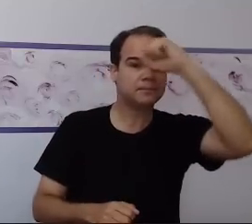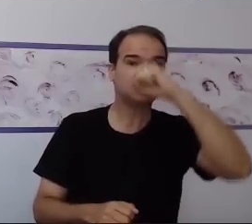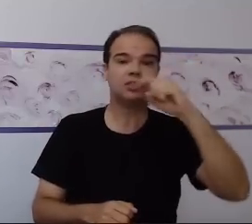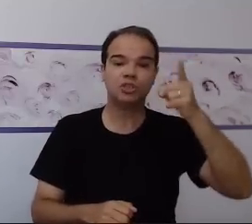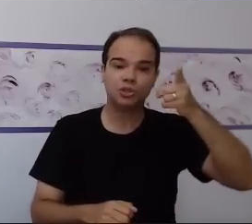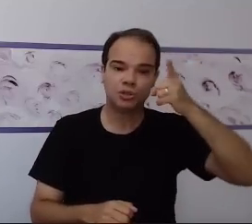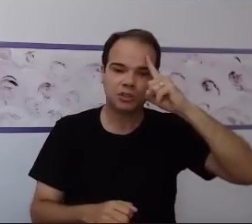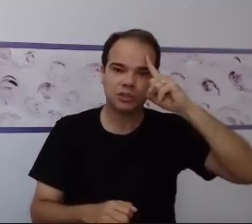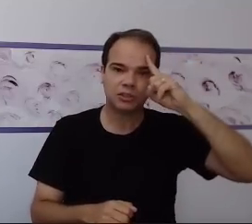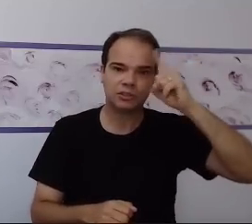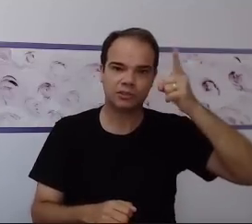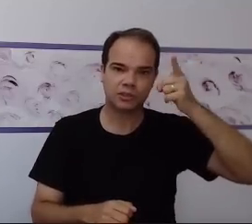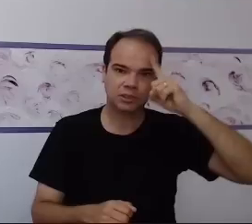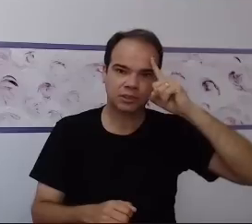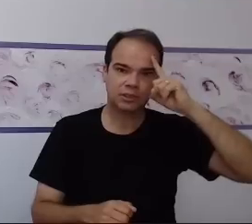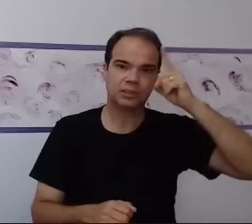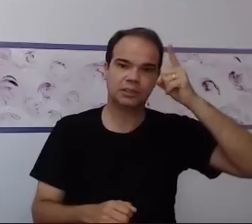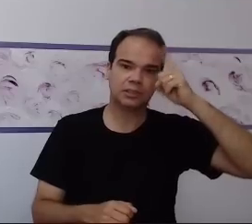dia, né?